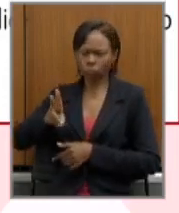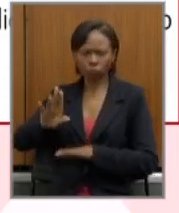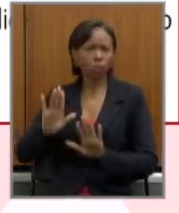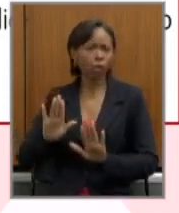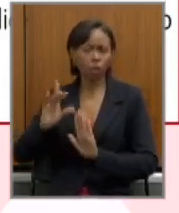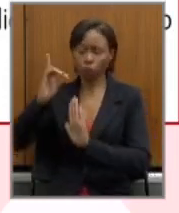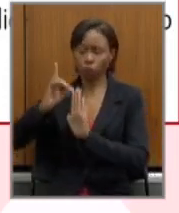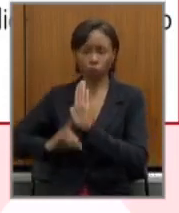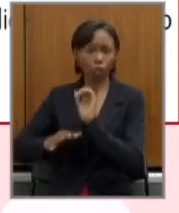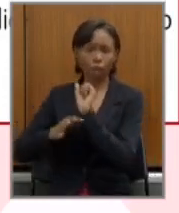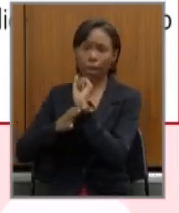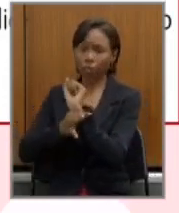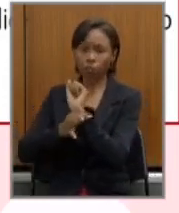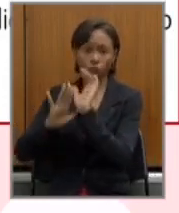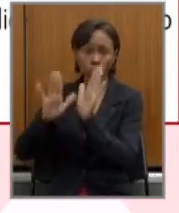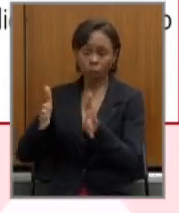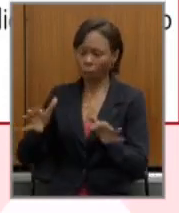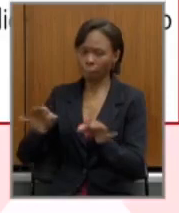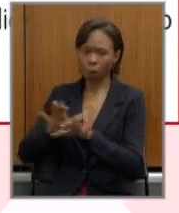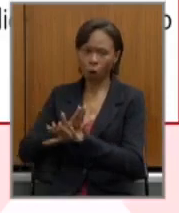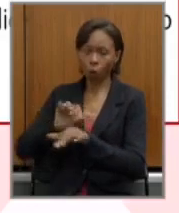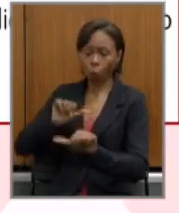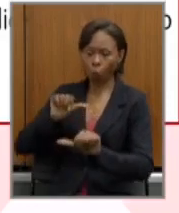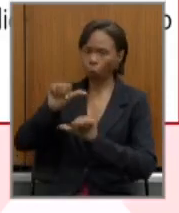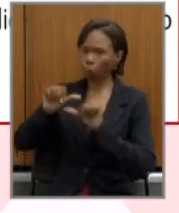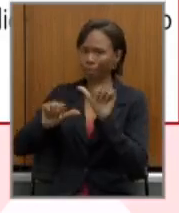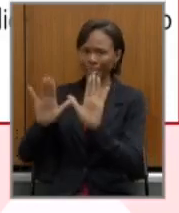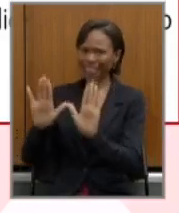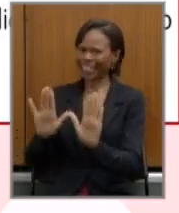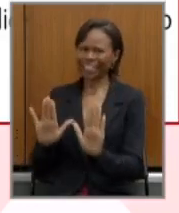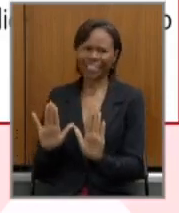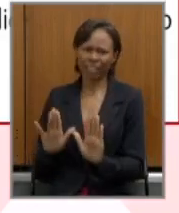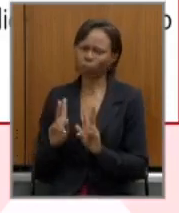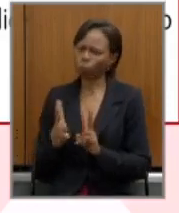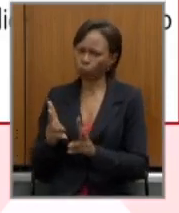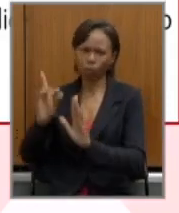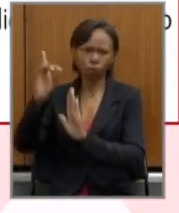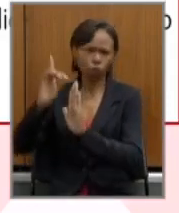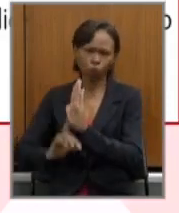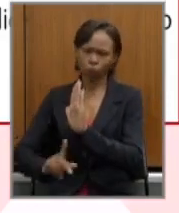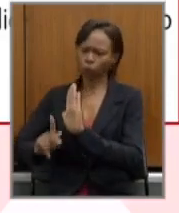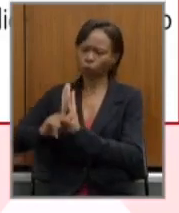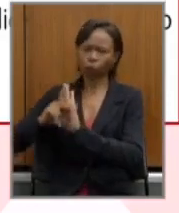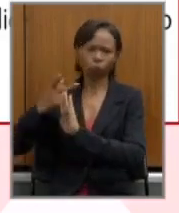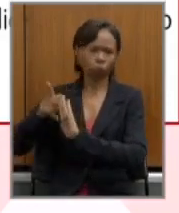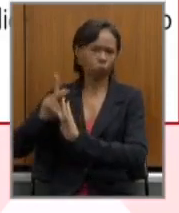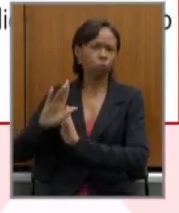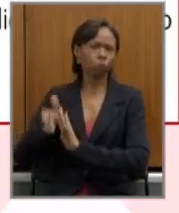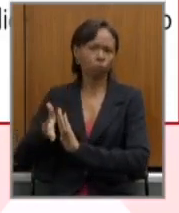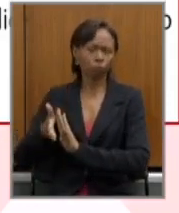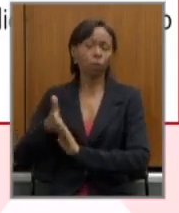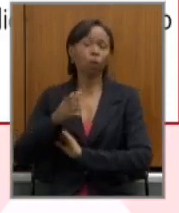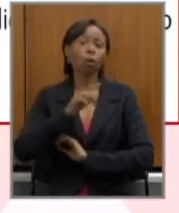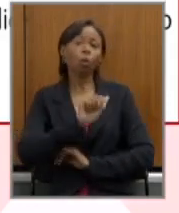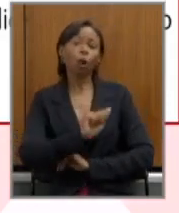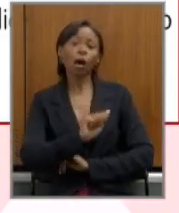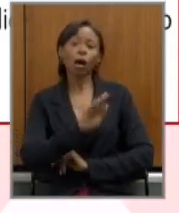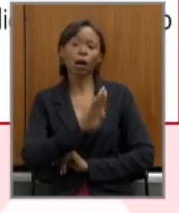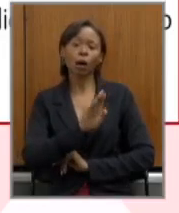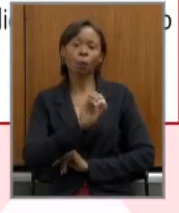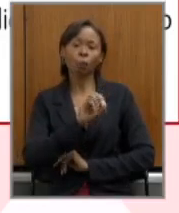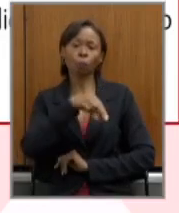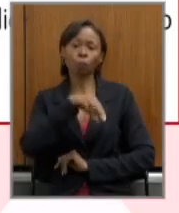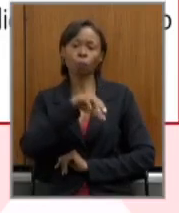adquirido, esta reforma não irá alterar seus direitos. o abono permanência